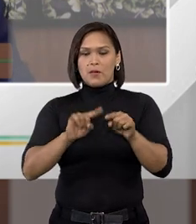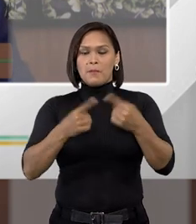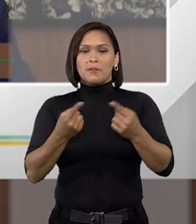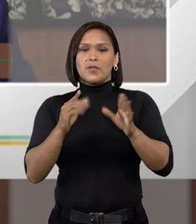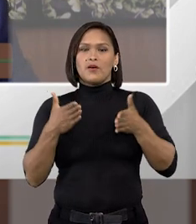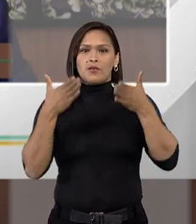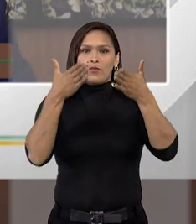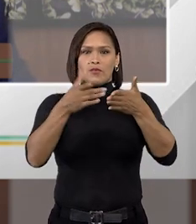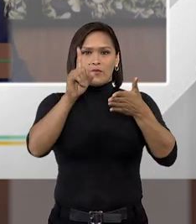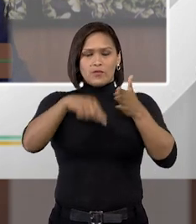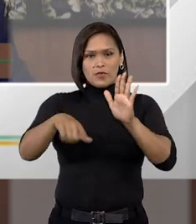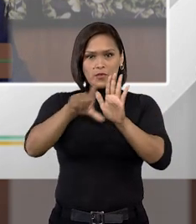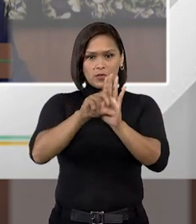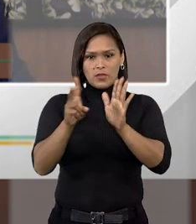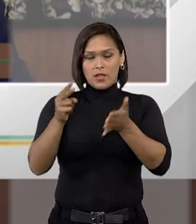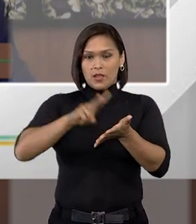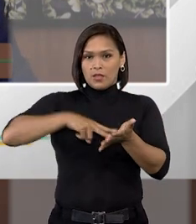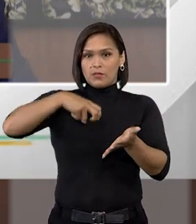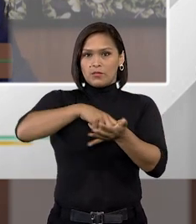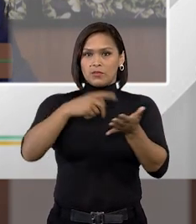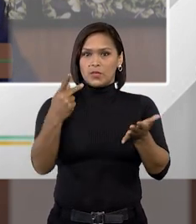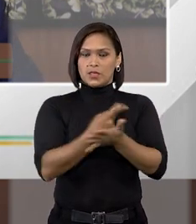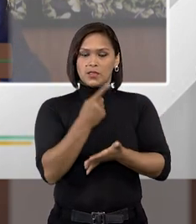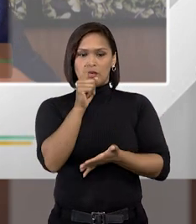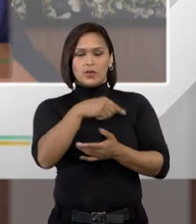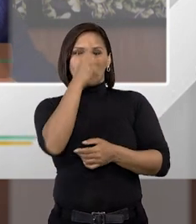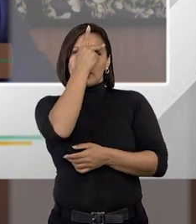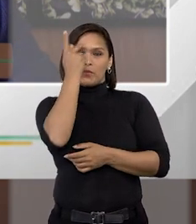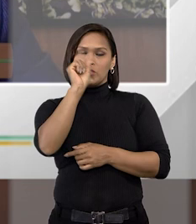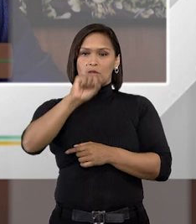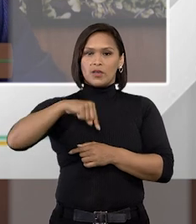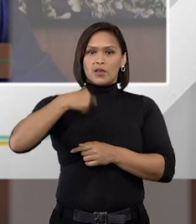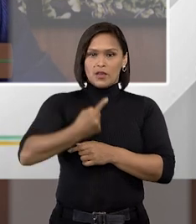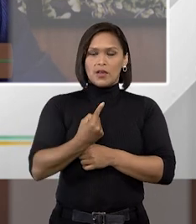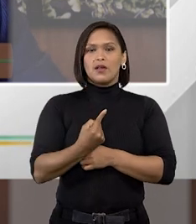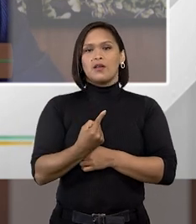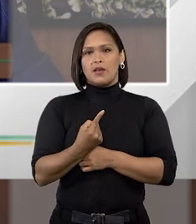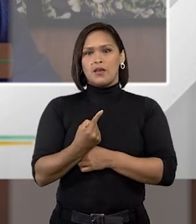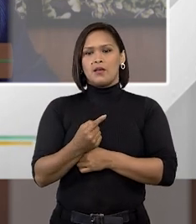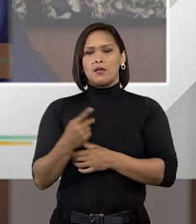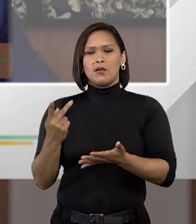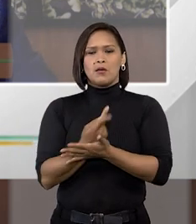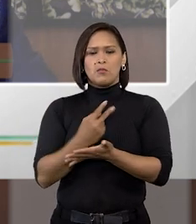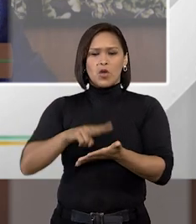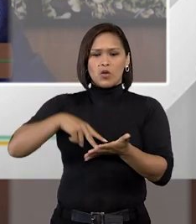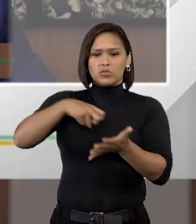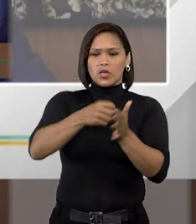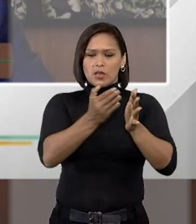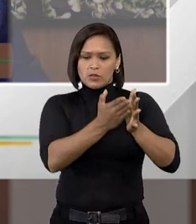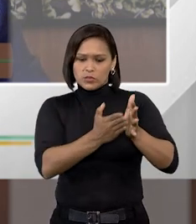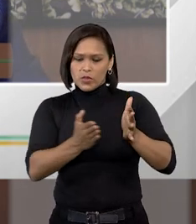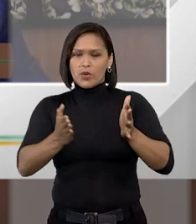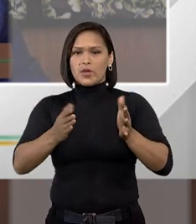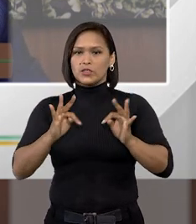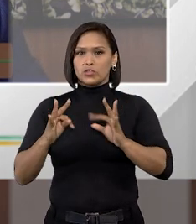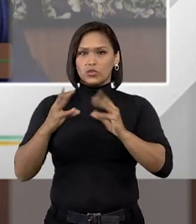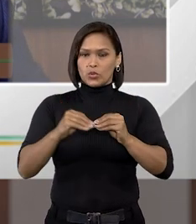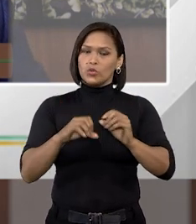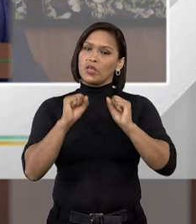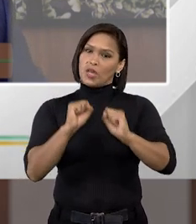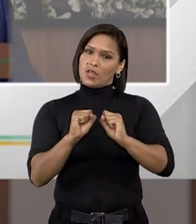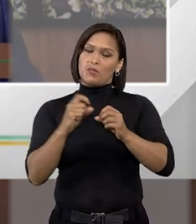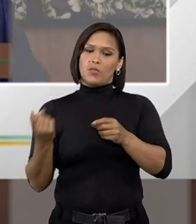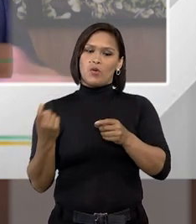objetivo da lei de execução penal é que a pessoa, após cumprir a sua pena, ela possa